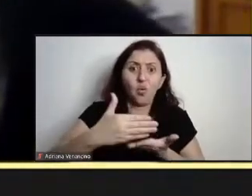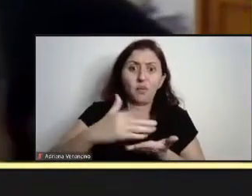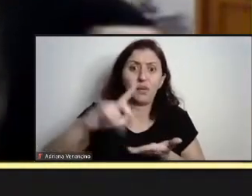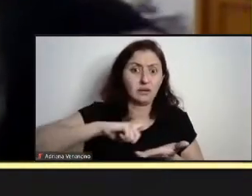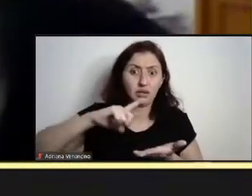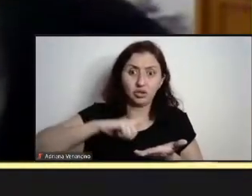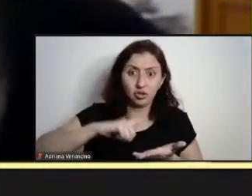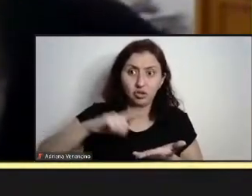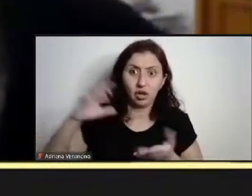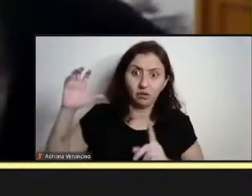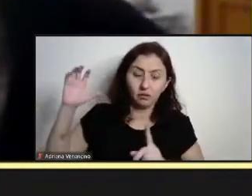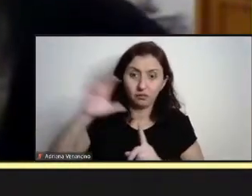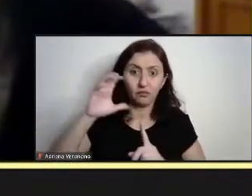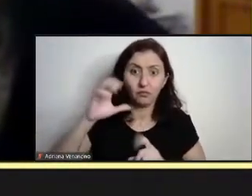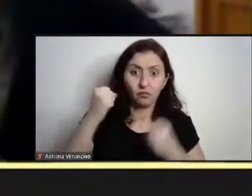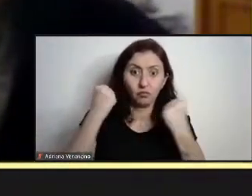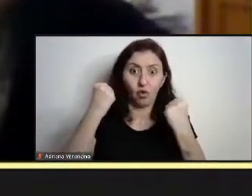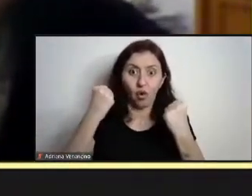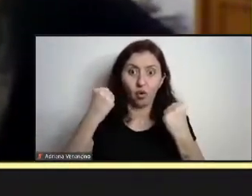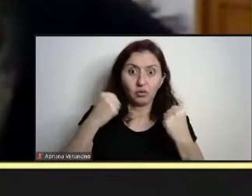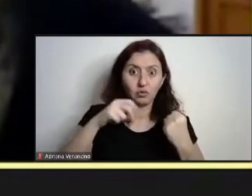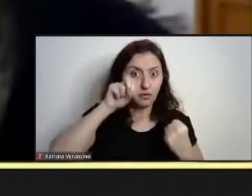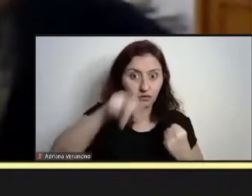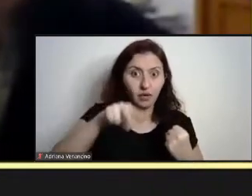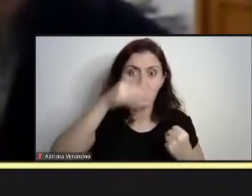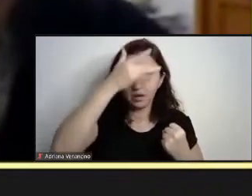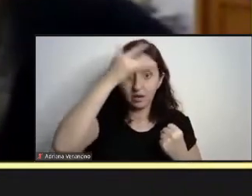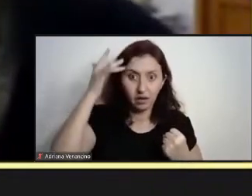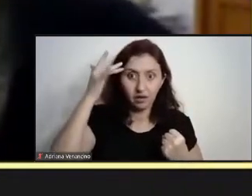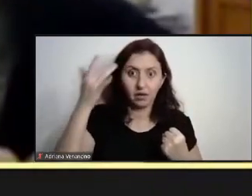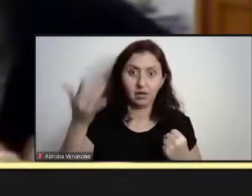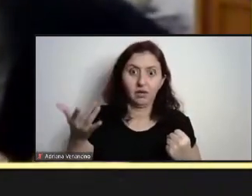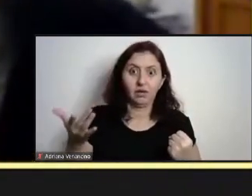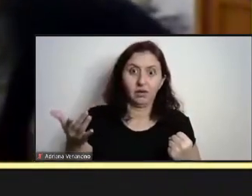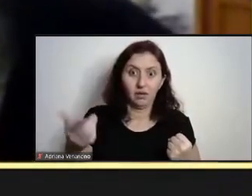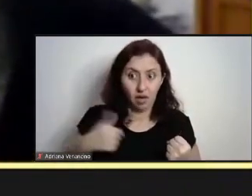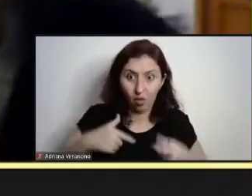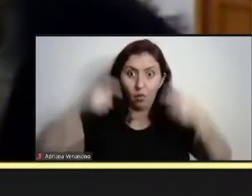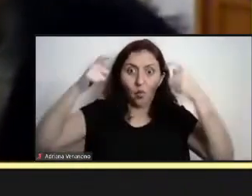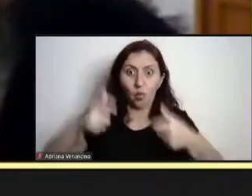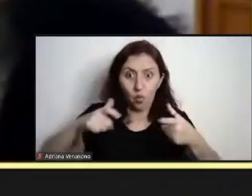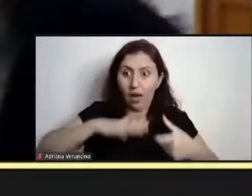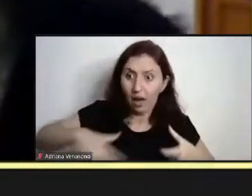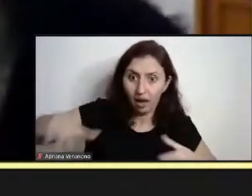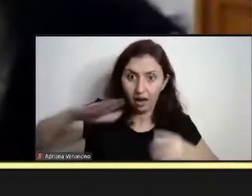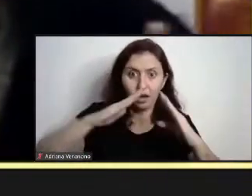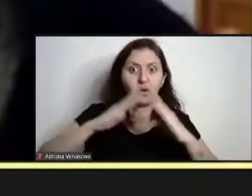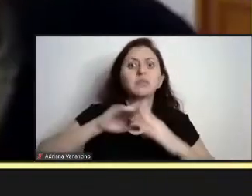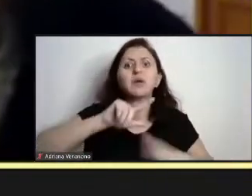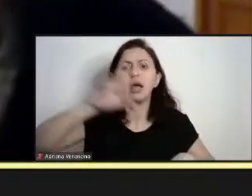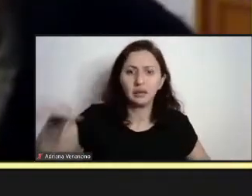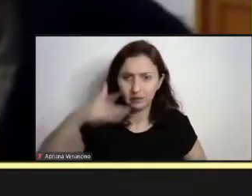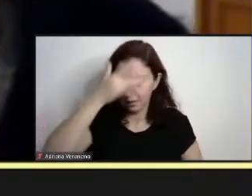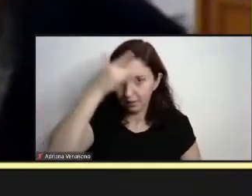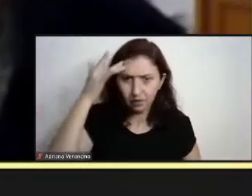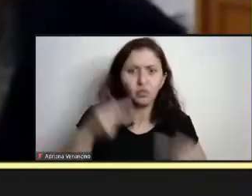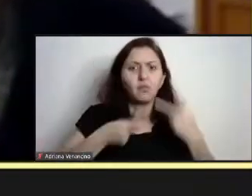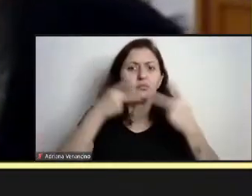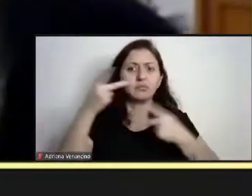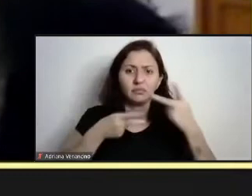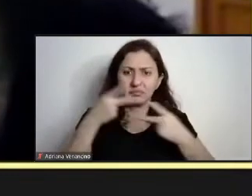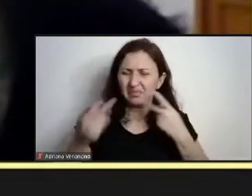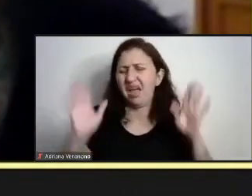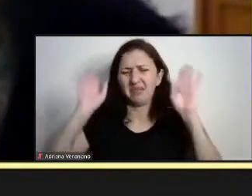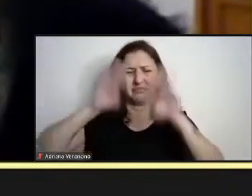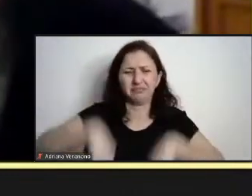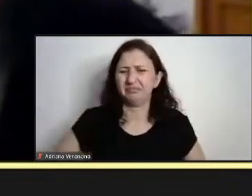expressão, eu vi comentários, inclusive, aqui no meu bairro onde eu moro, as pessoas, não, eu não tenho problema